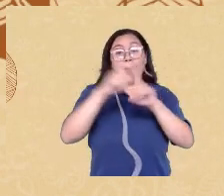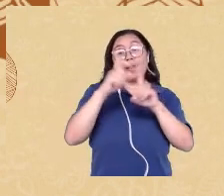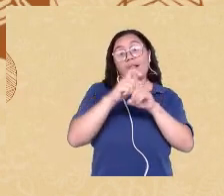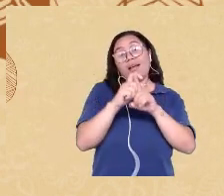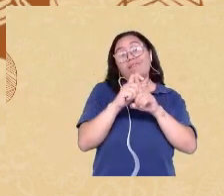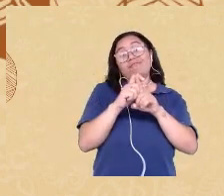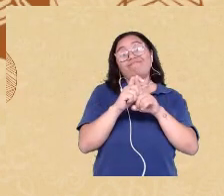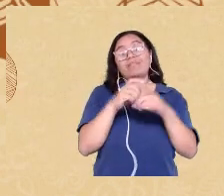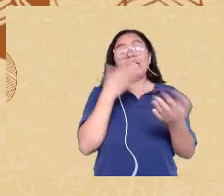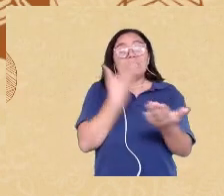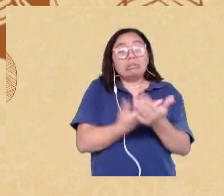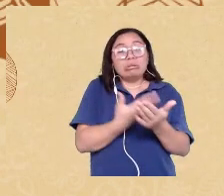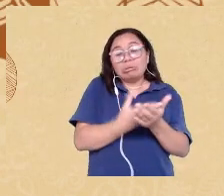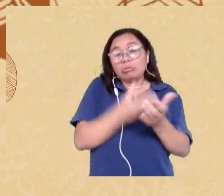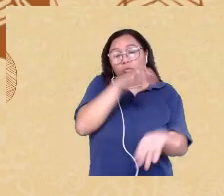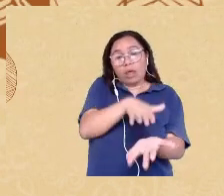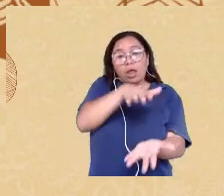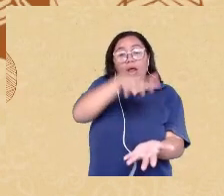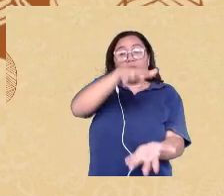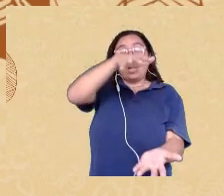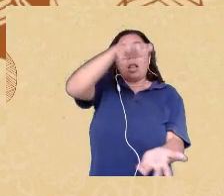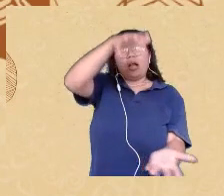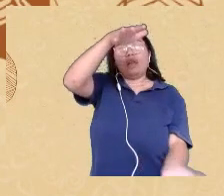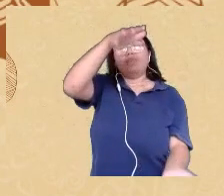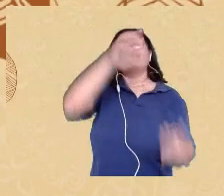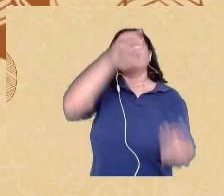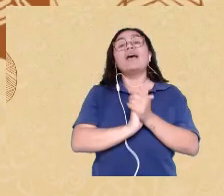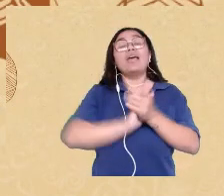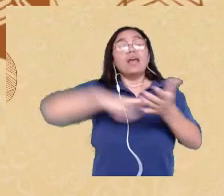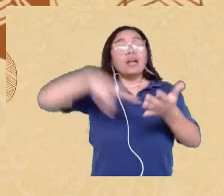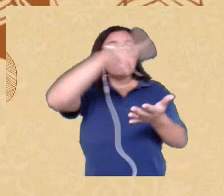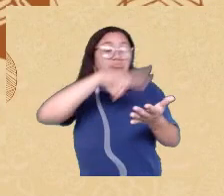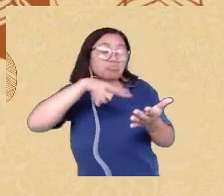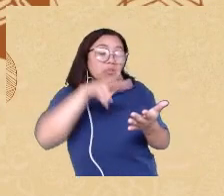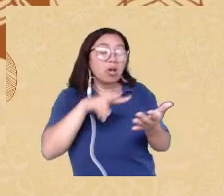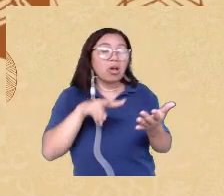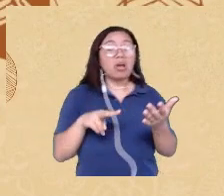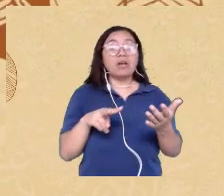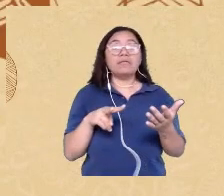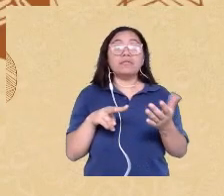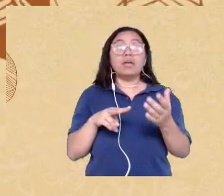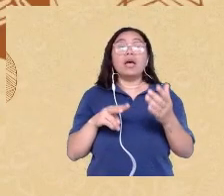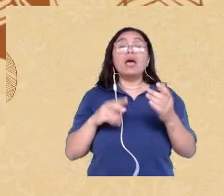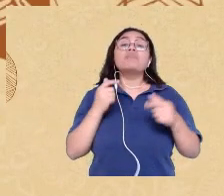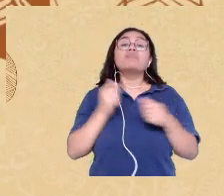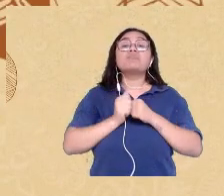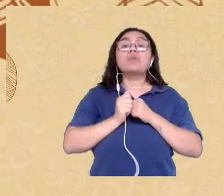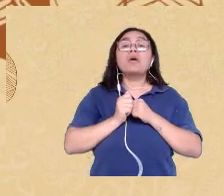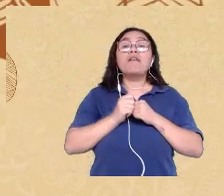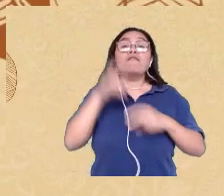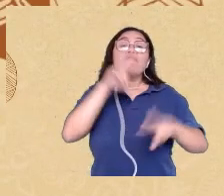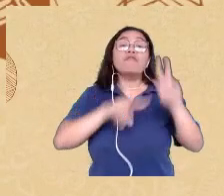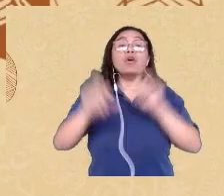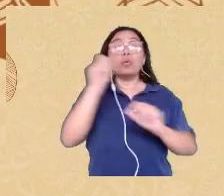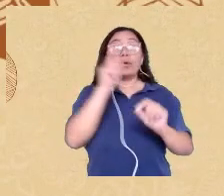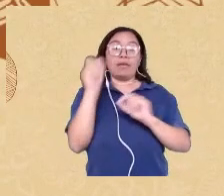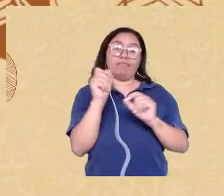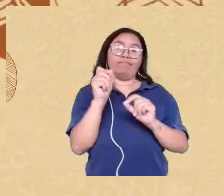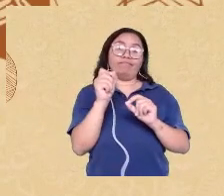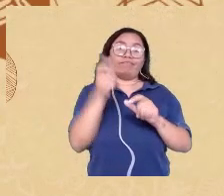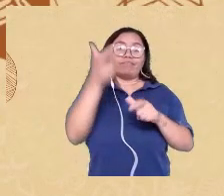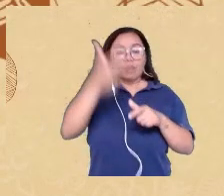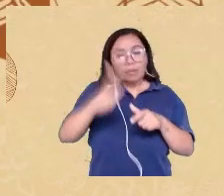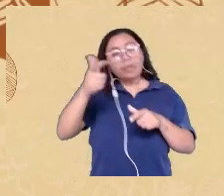e essa análise realizada ela trabalha exatamente com a frequência e com a repetição tá então